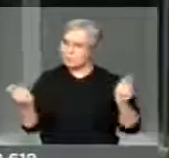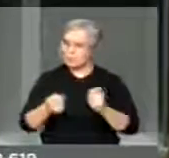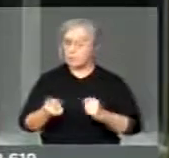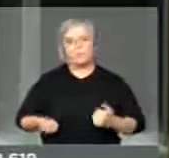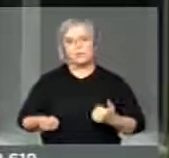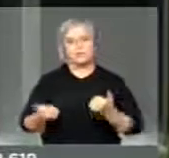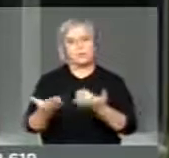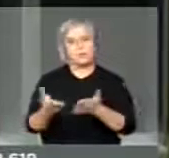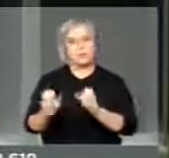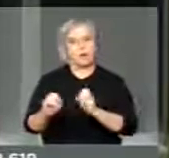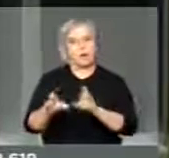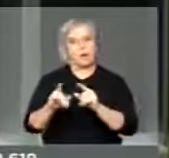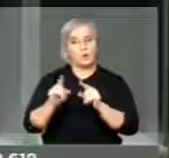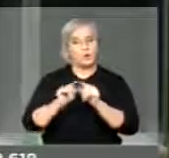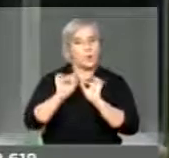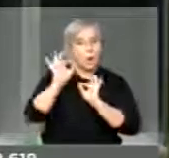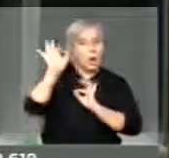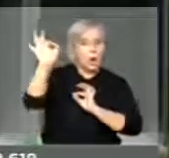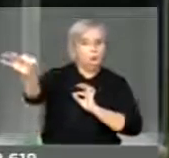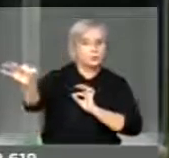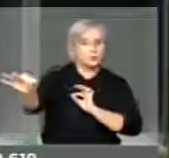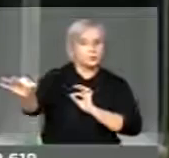ao ensino à distância